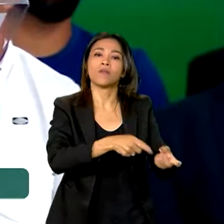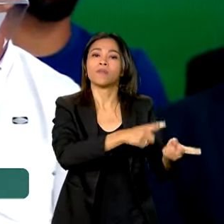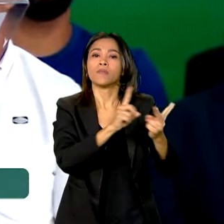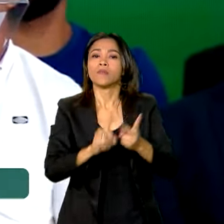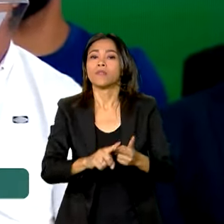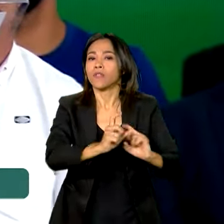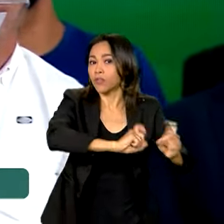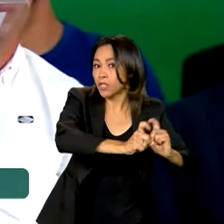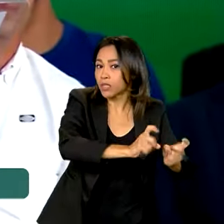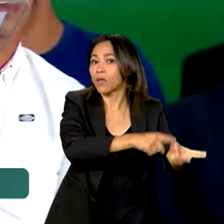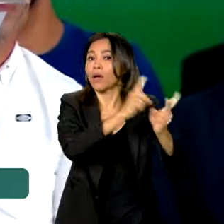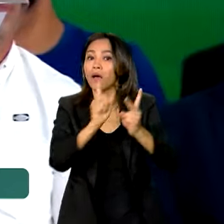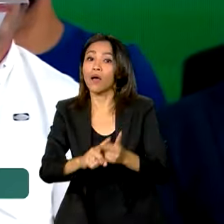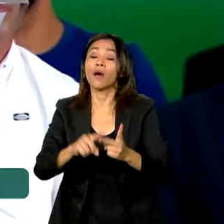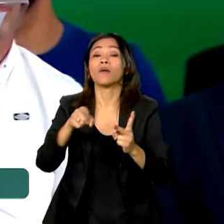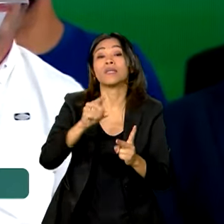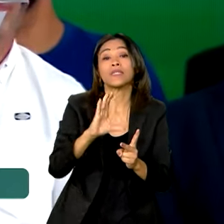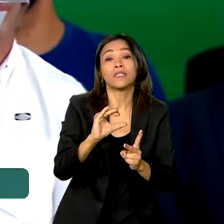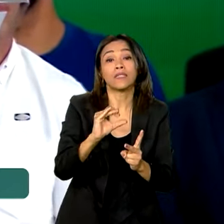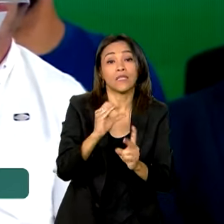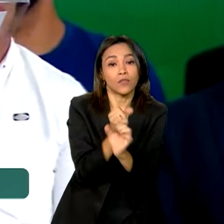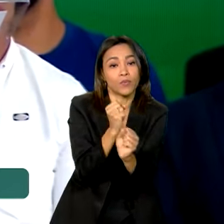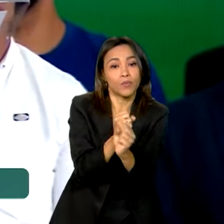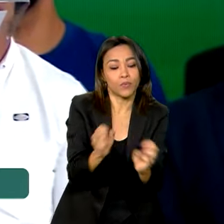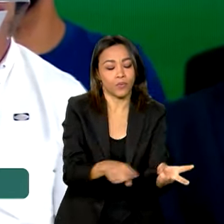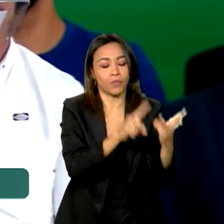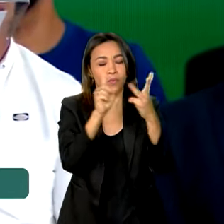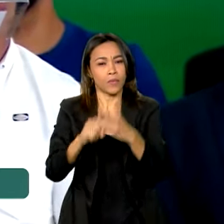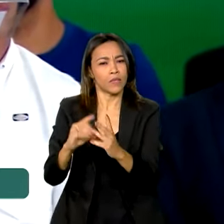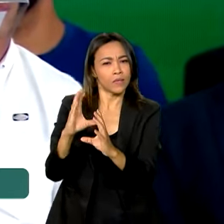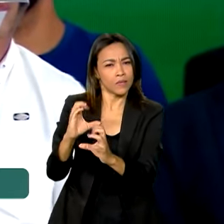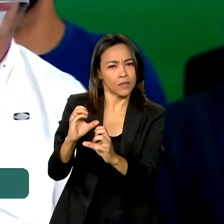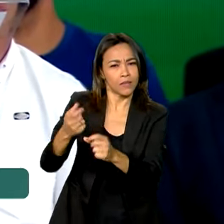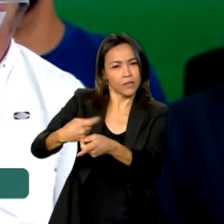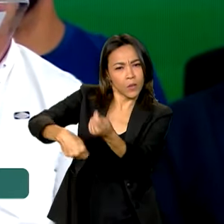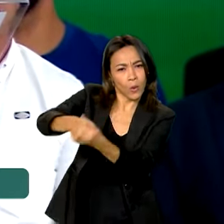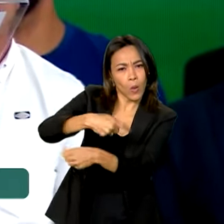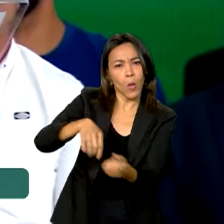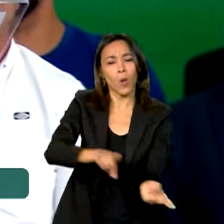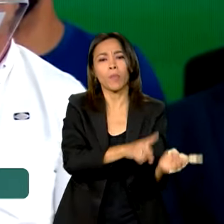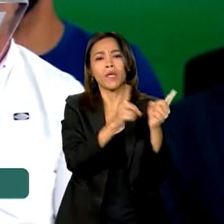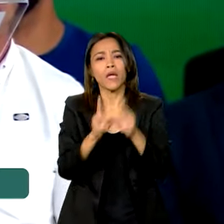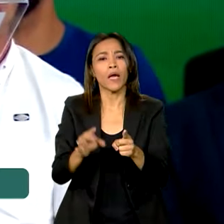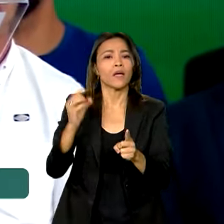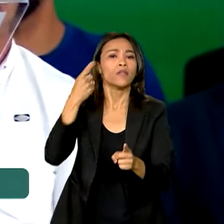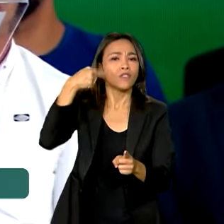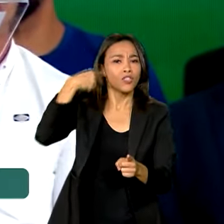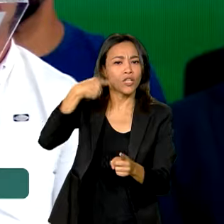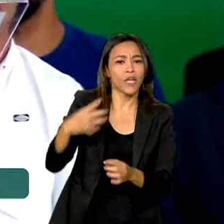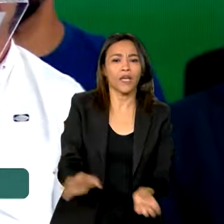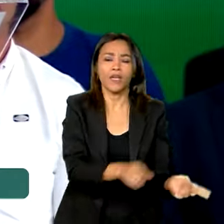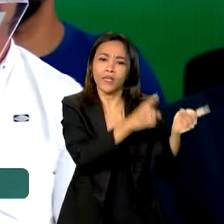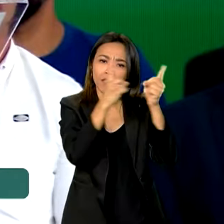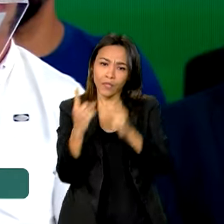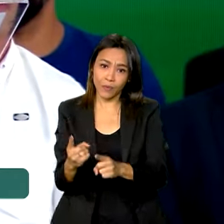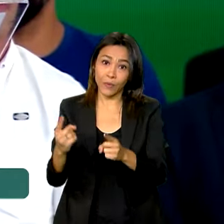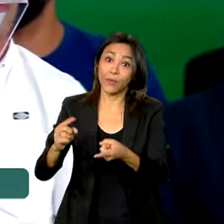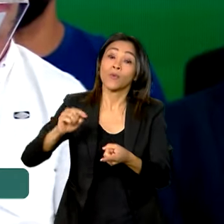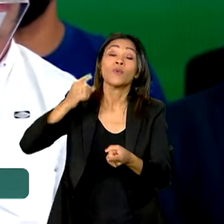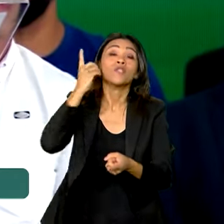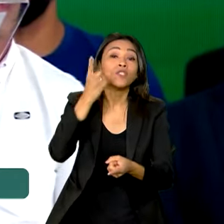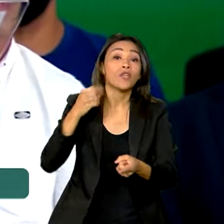contábeis, ciências atuariais, ciências econômicas, direito, relações internacionais,